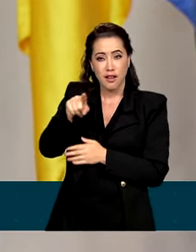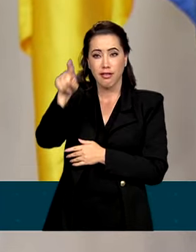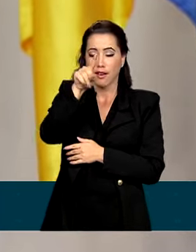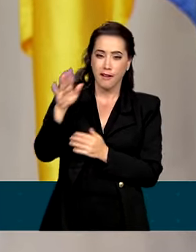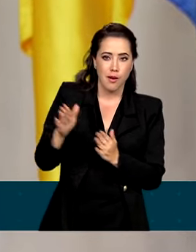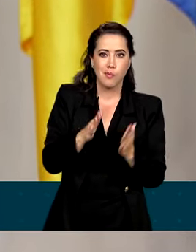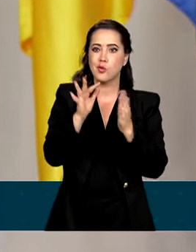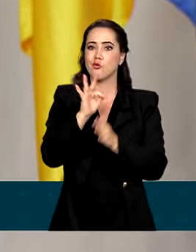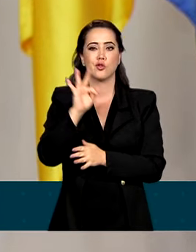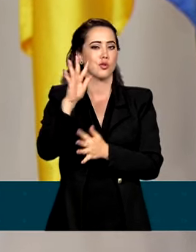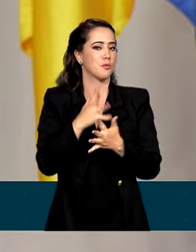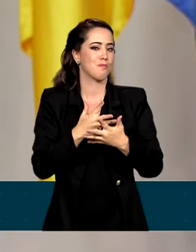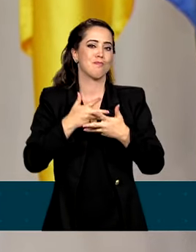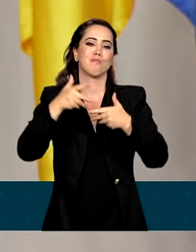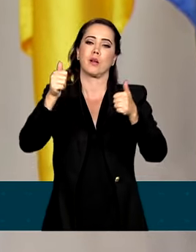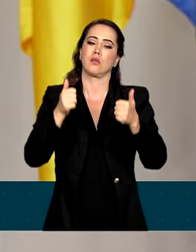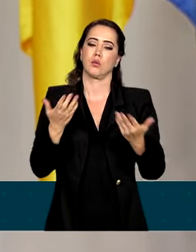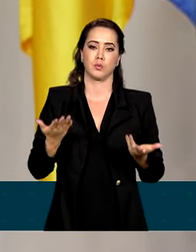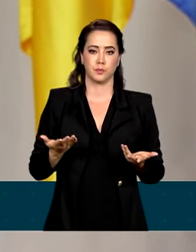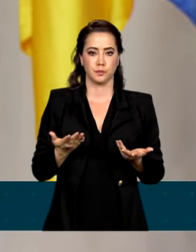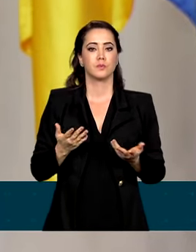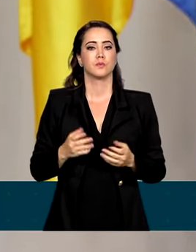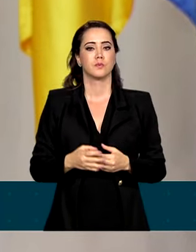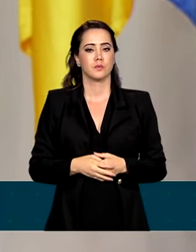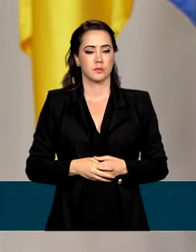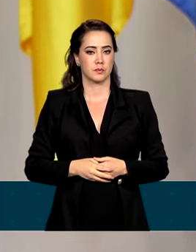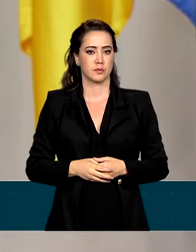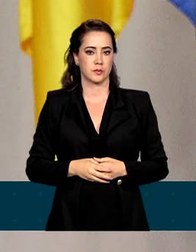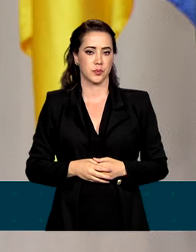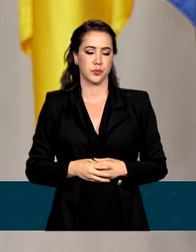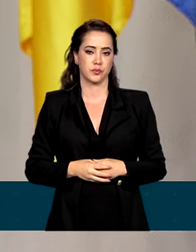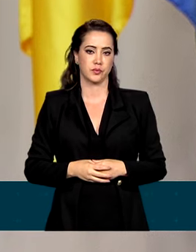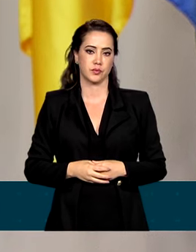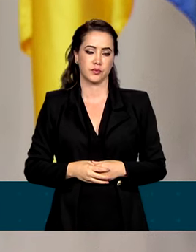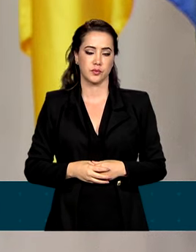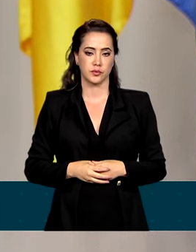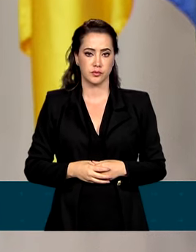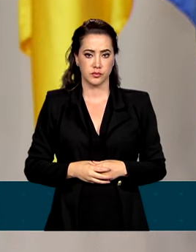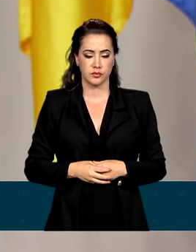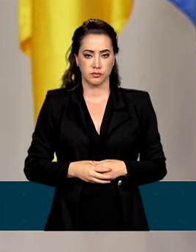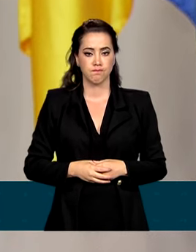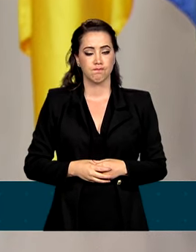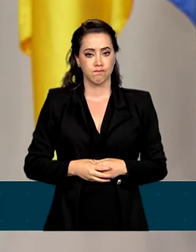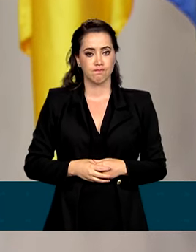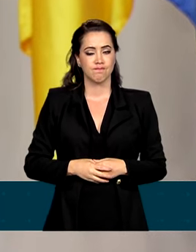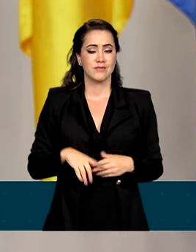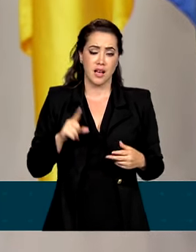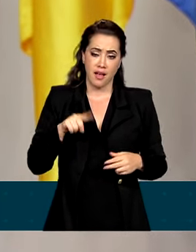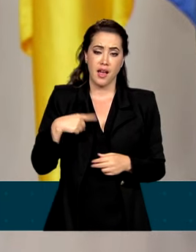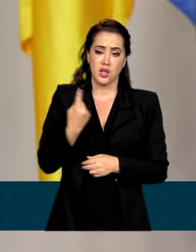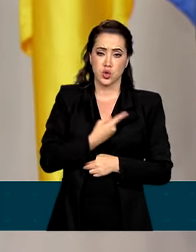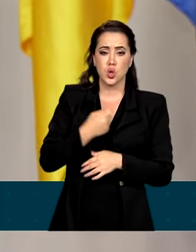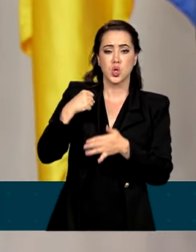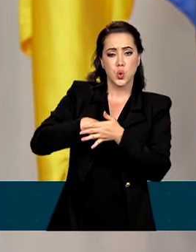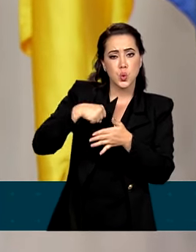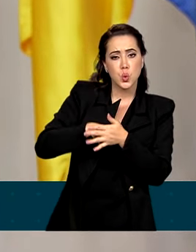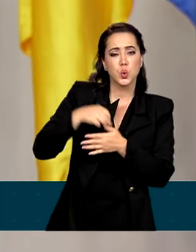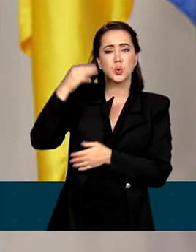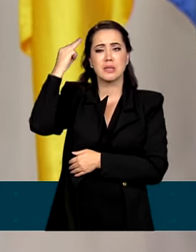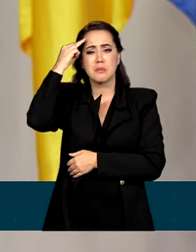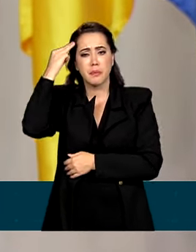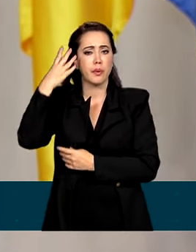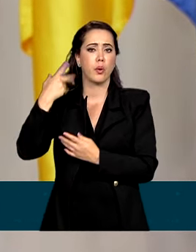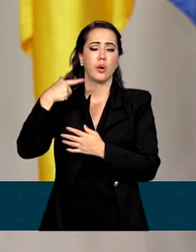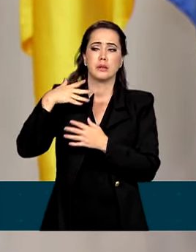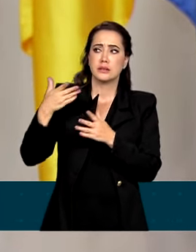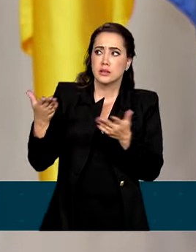generosos, ainda por ser trilhados. São as nossas memórias e lutas presentes, por mais